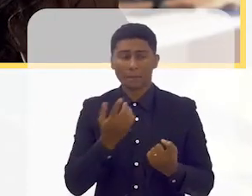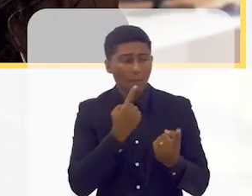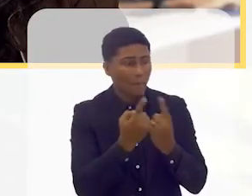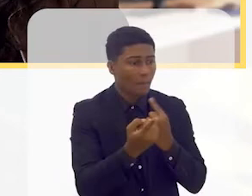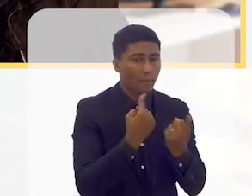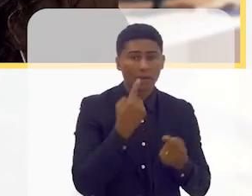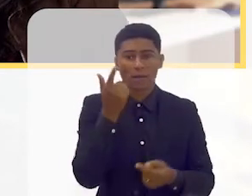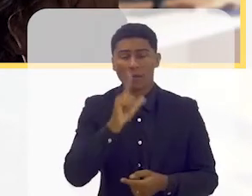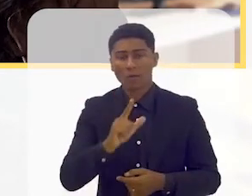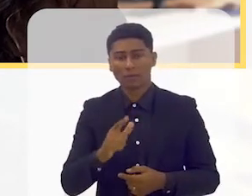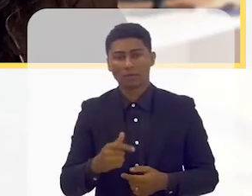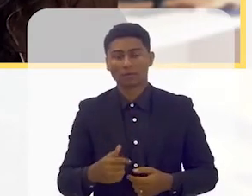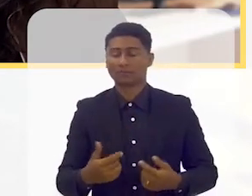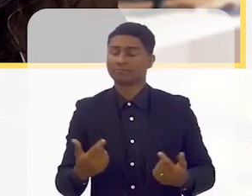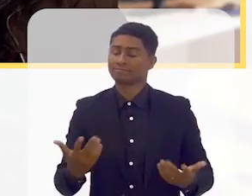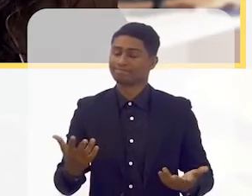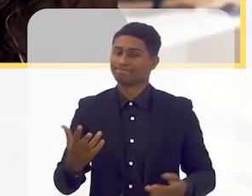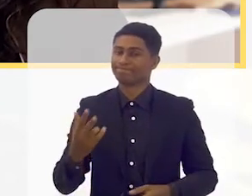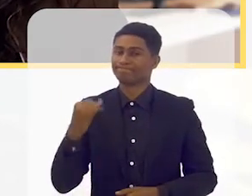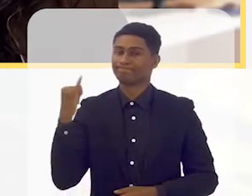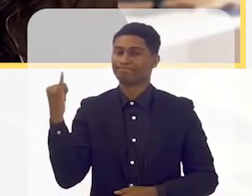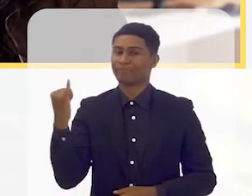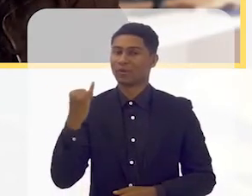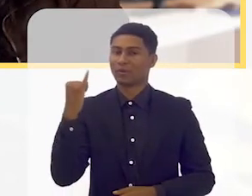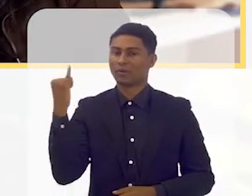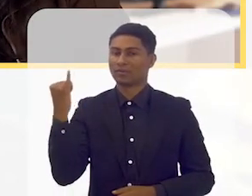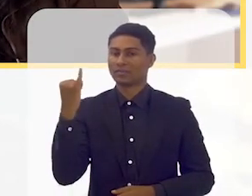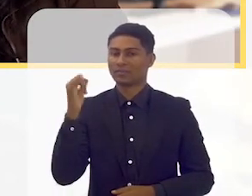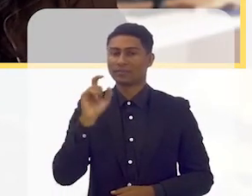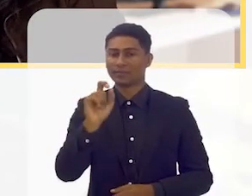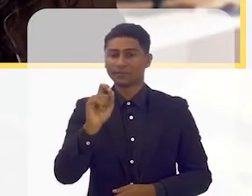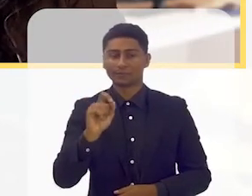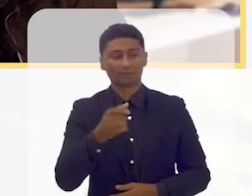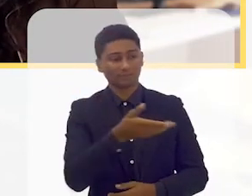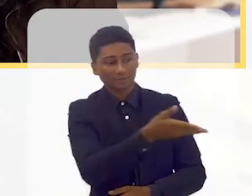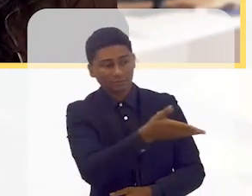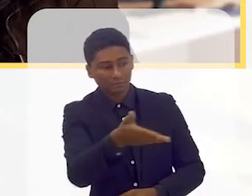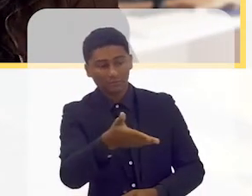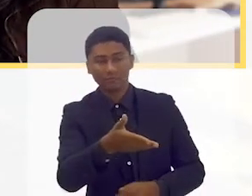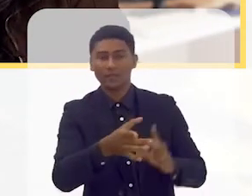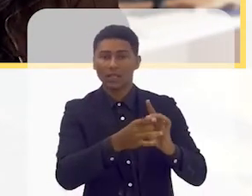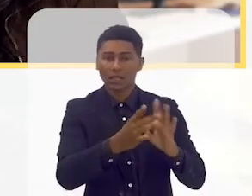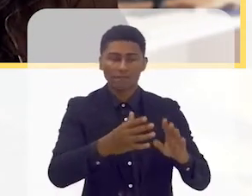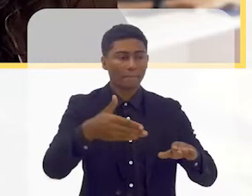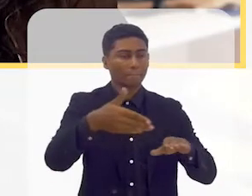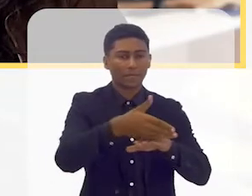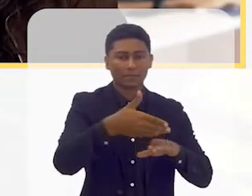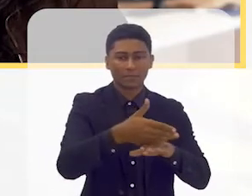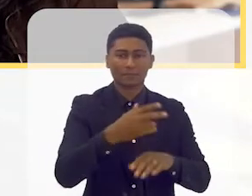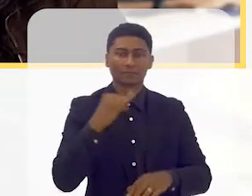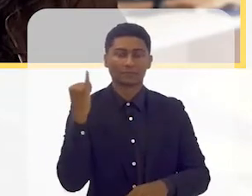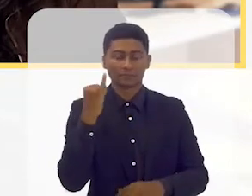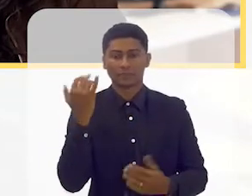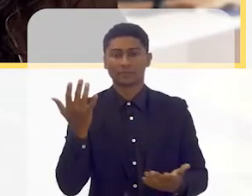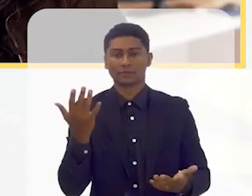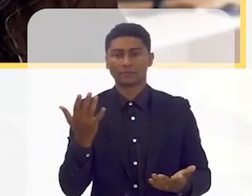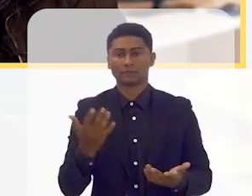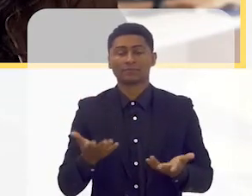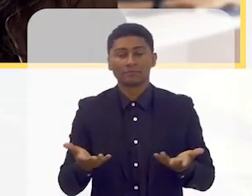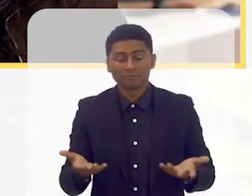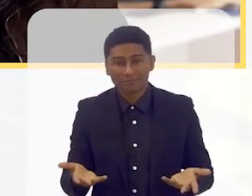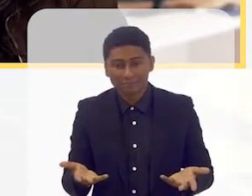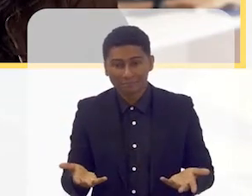discussão. Como é importante a participação para a identificação no mundo? Os pais vão